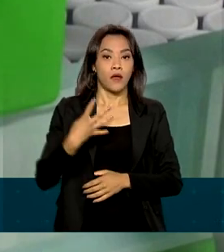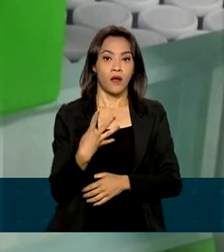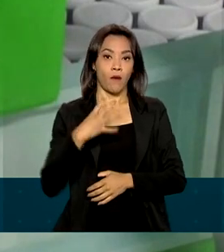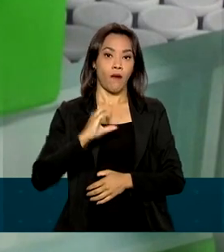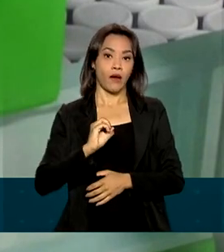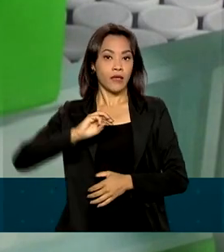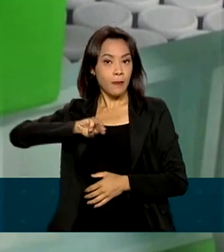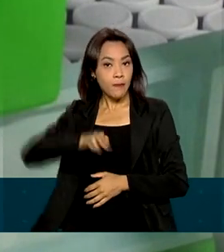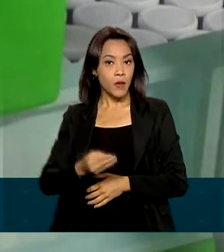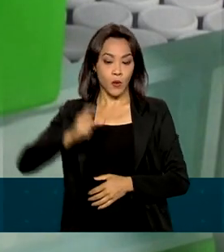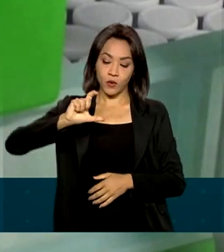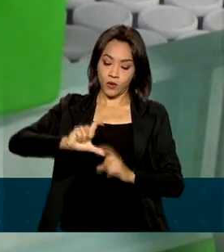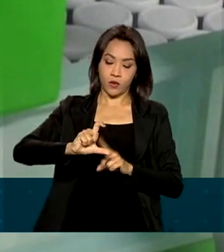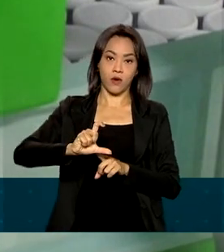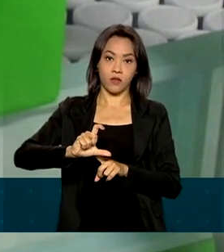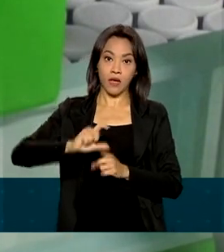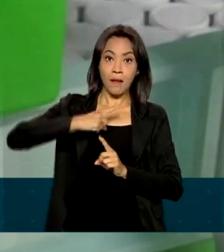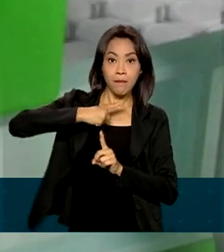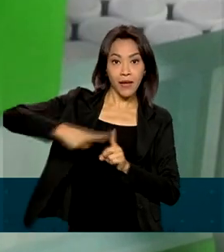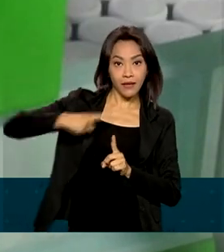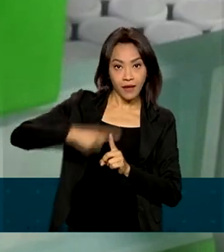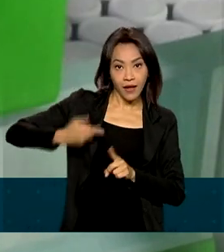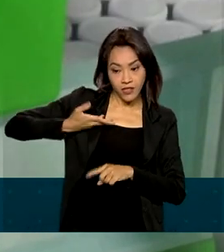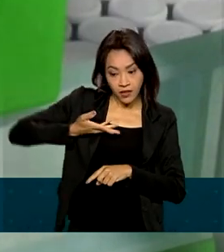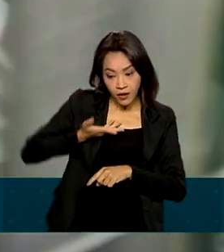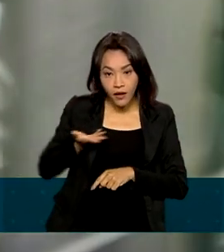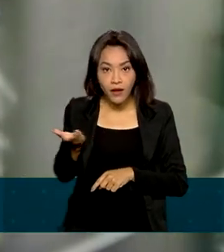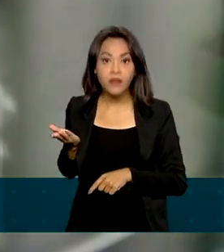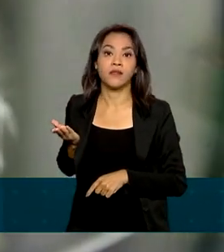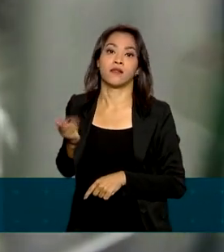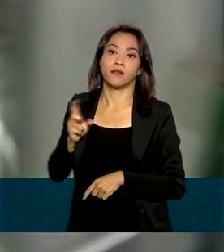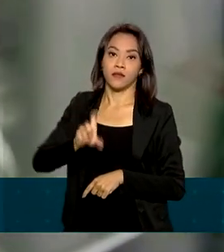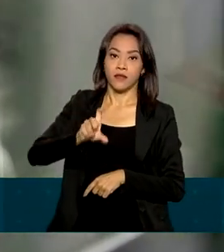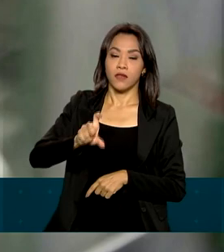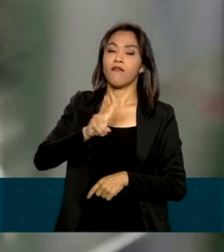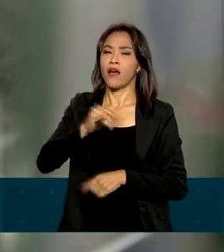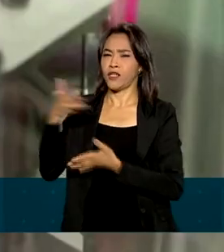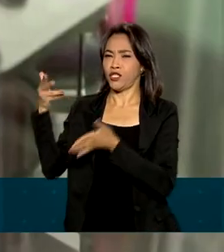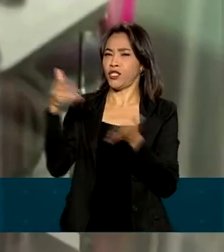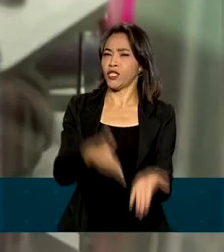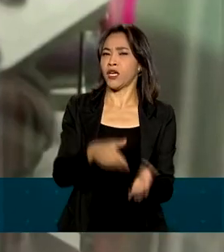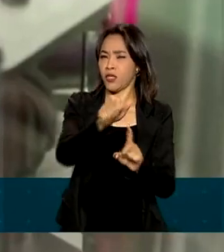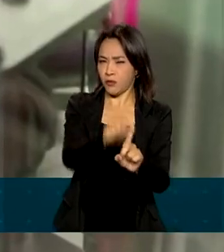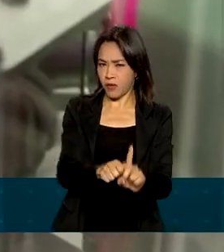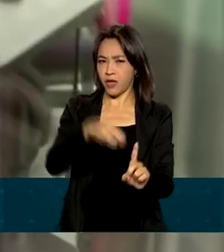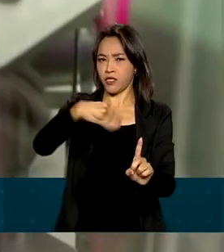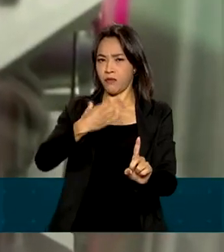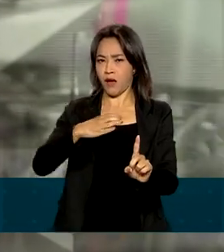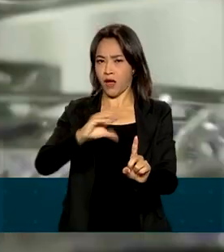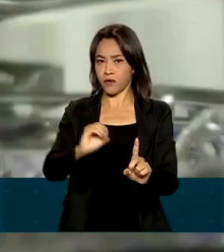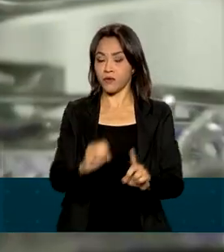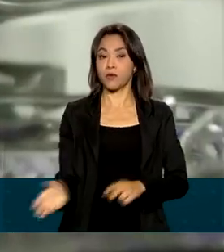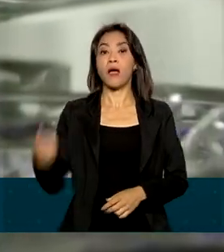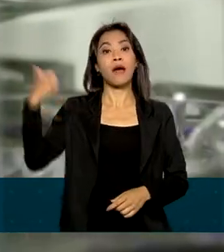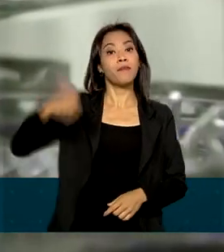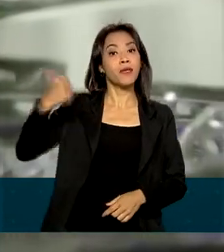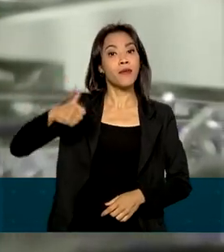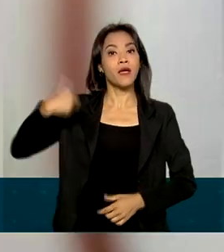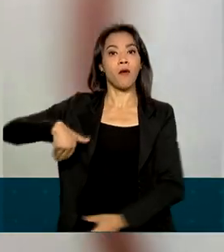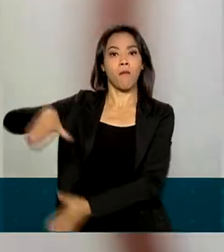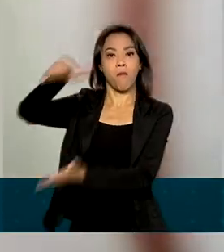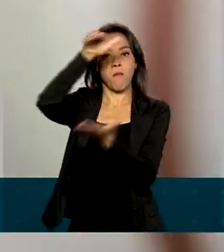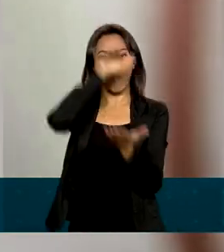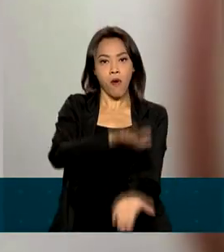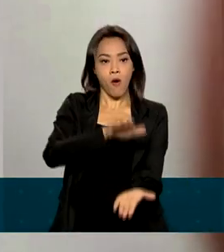de doses, sendo que a metade desses imunizantes deve chegar até março. Já a primeira remessa de vacinas